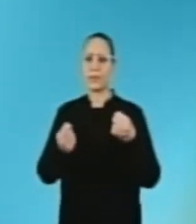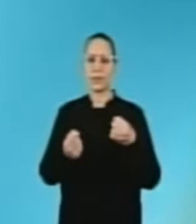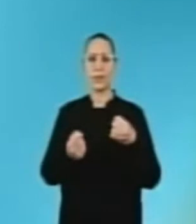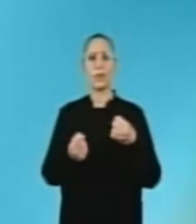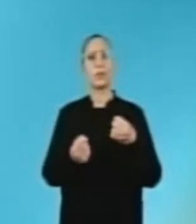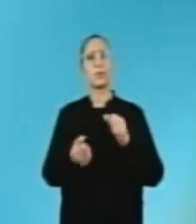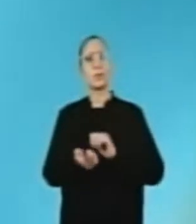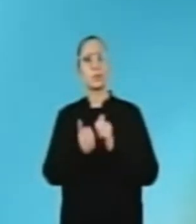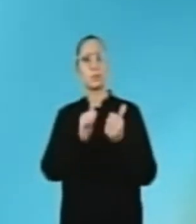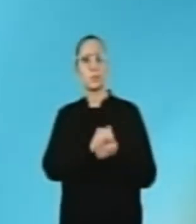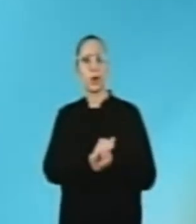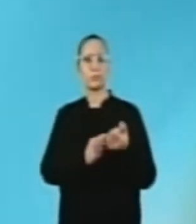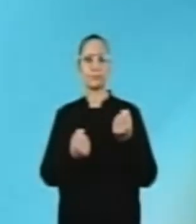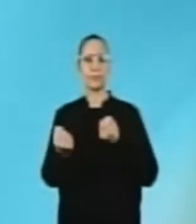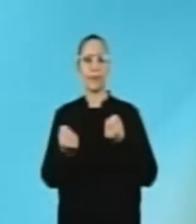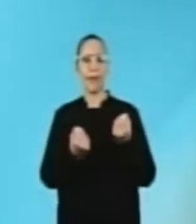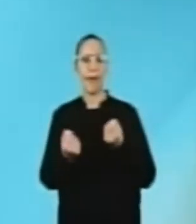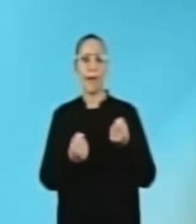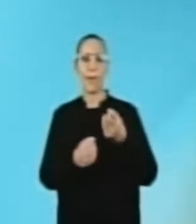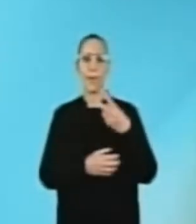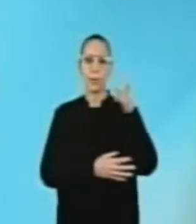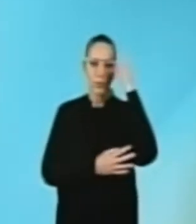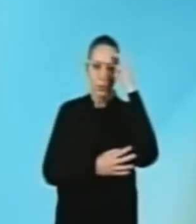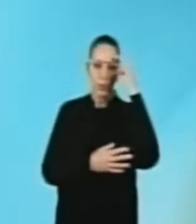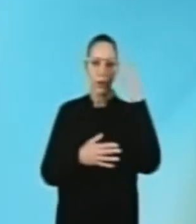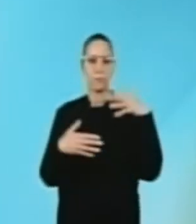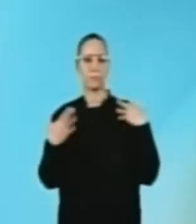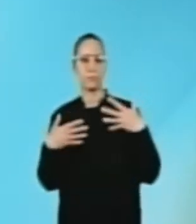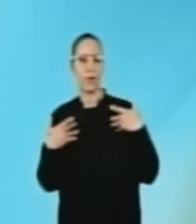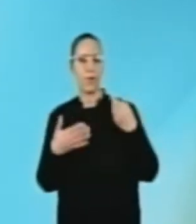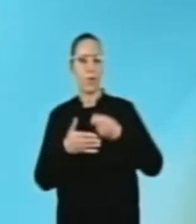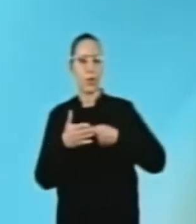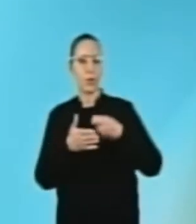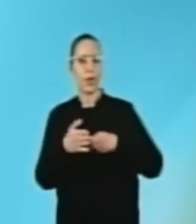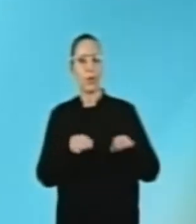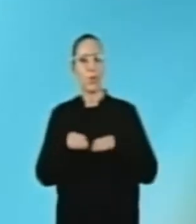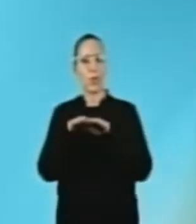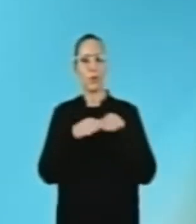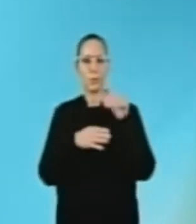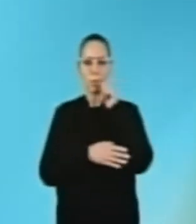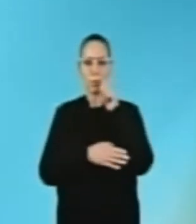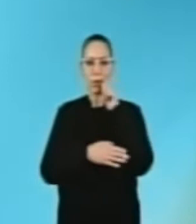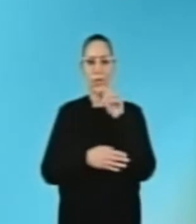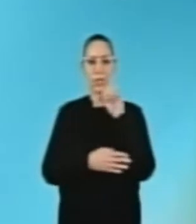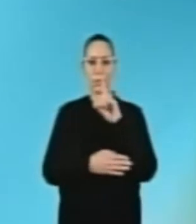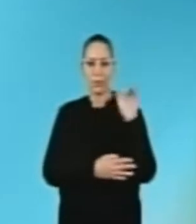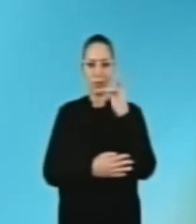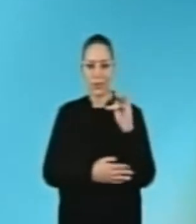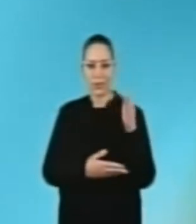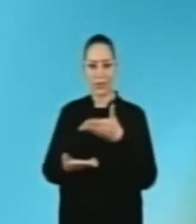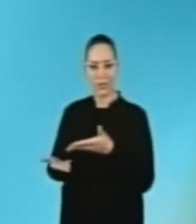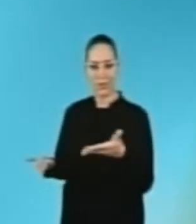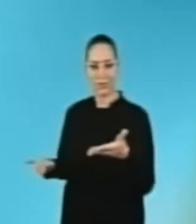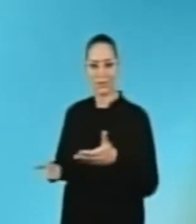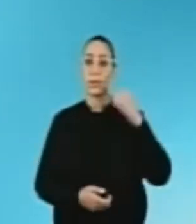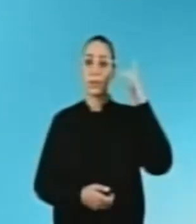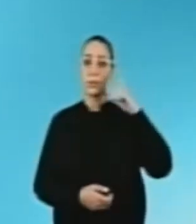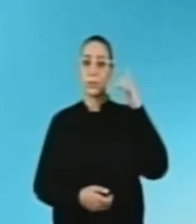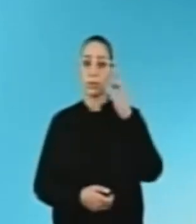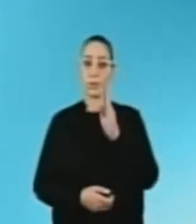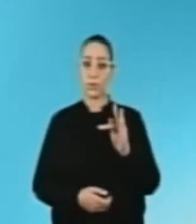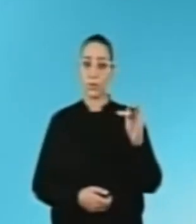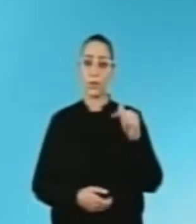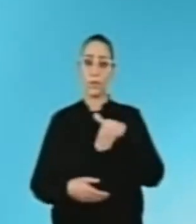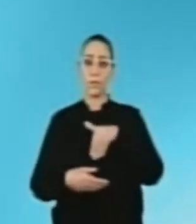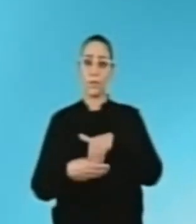defender o automobilismo como esporte, cultura e lazer. E vou lutar pela igualdade de direito às mulheres. Deputada Federal, Daiana Luz, 44-11.